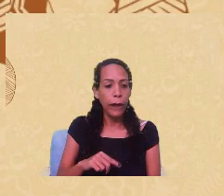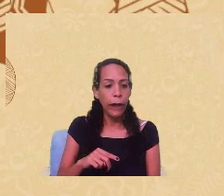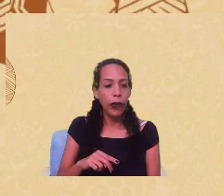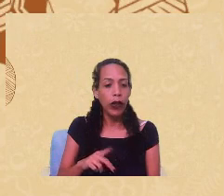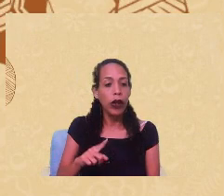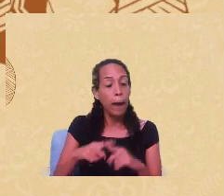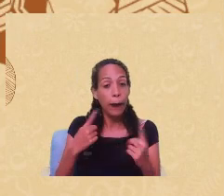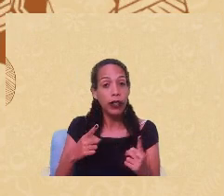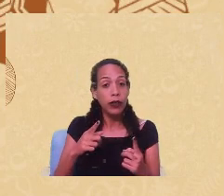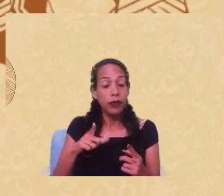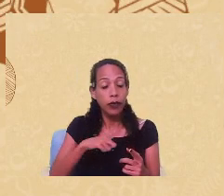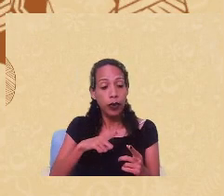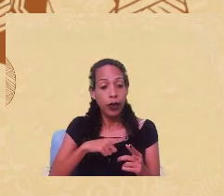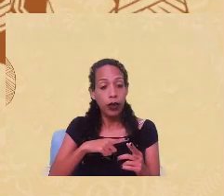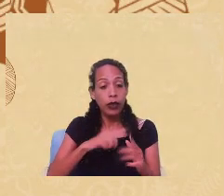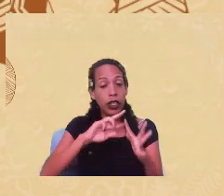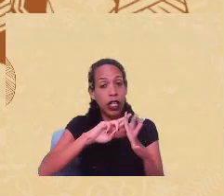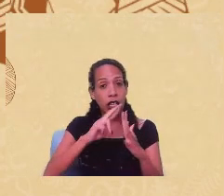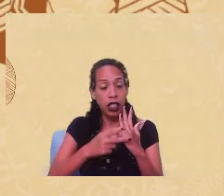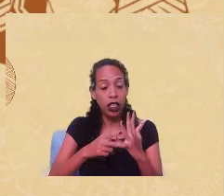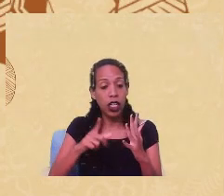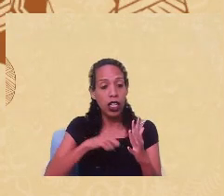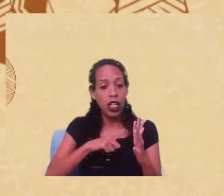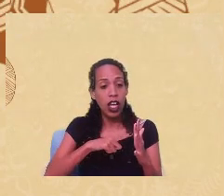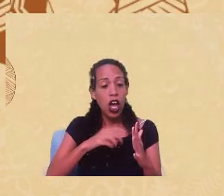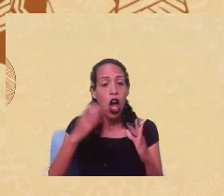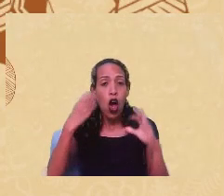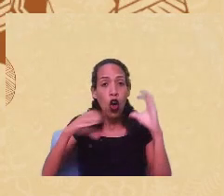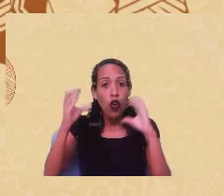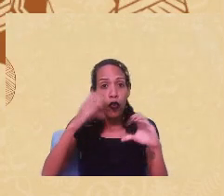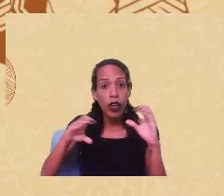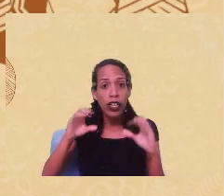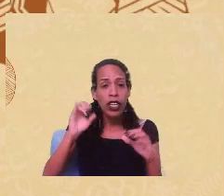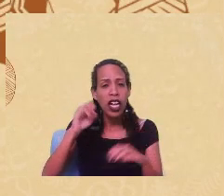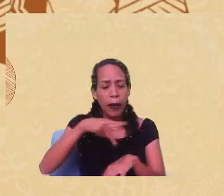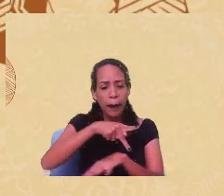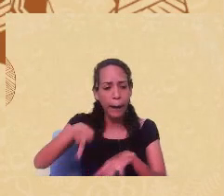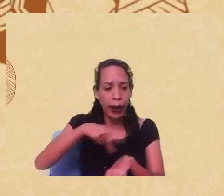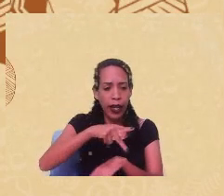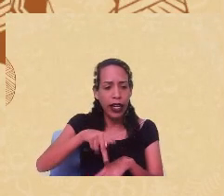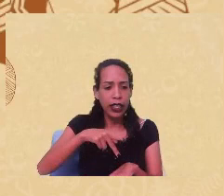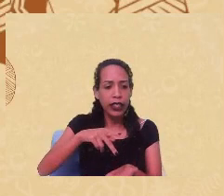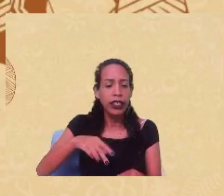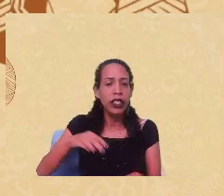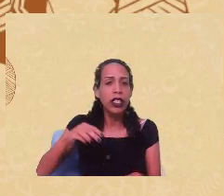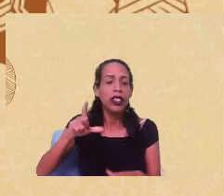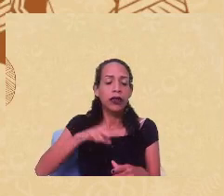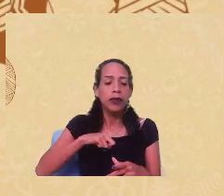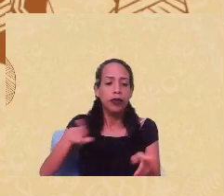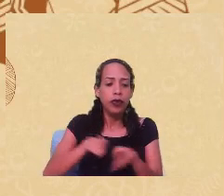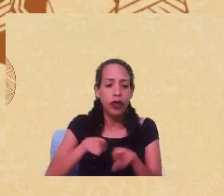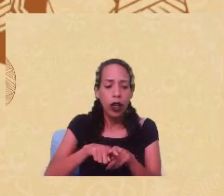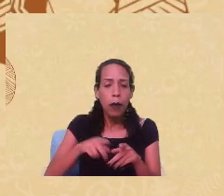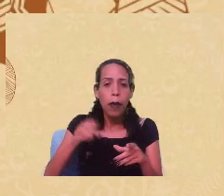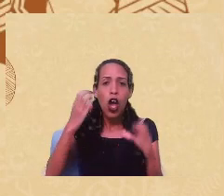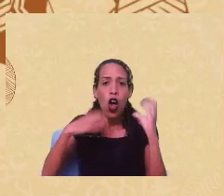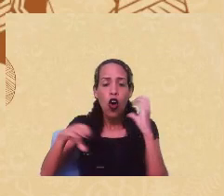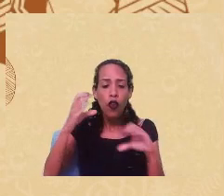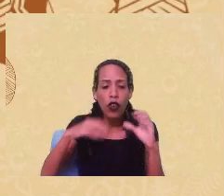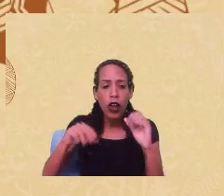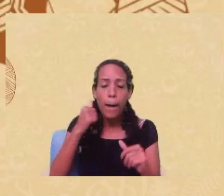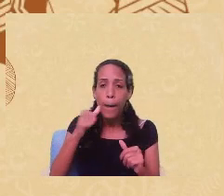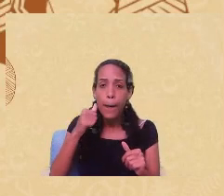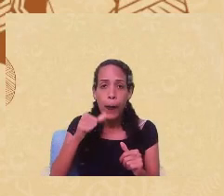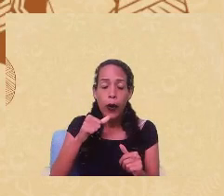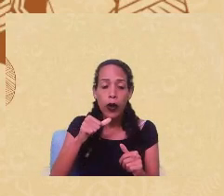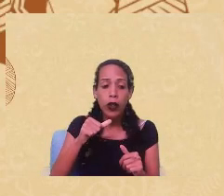mas entre eles a Conferência Internacional sobre a População e Desenvolvimento Ancário, que aconteceu em 94, também a Conferência Mundial sobre a Mulher em Beijing